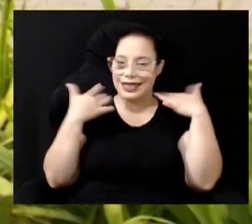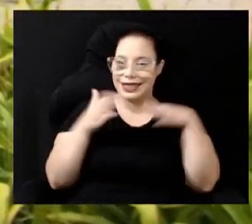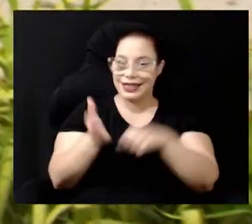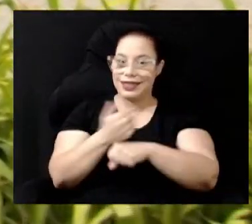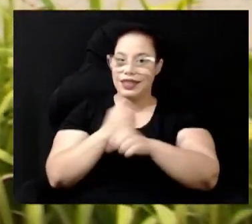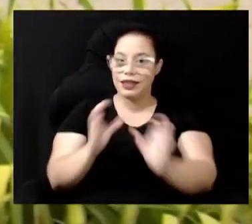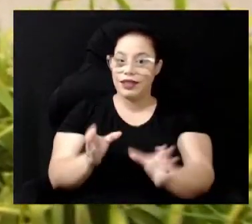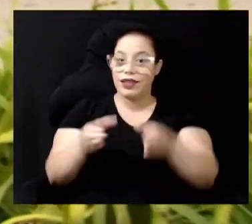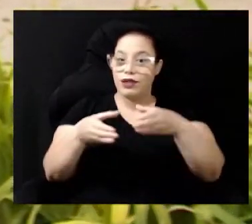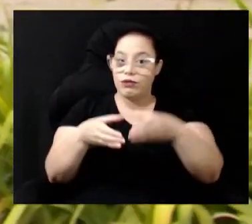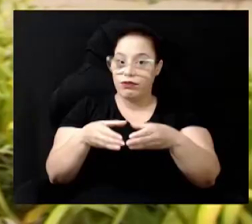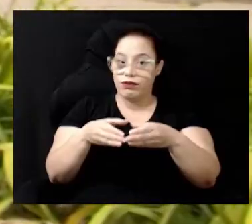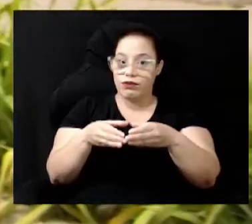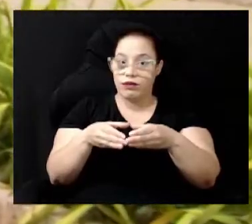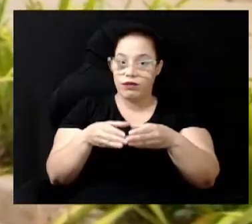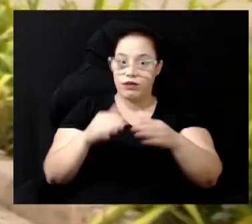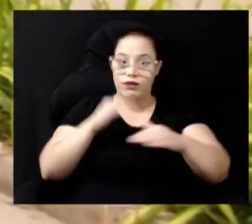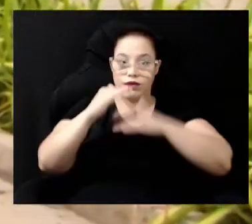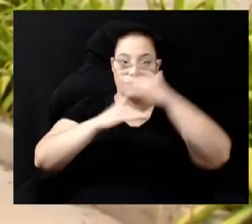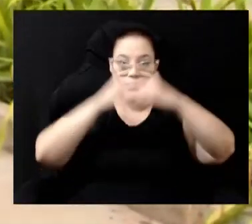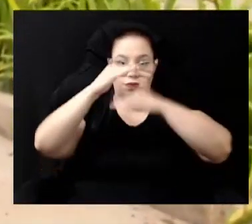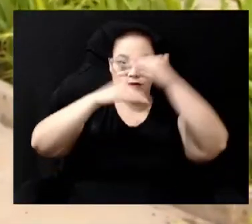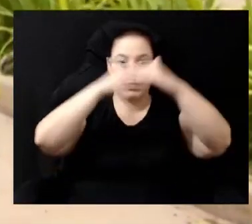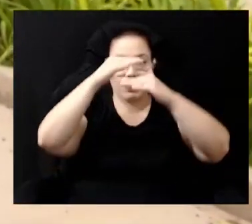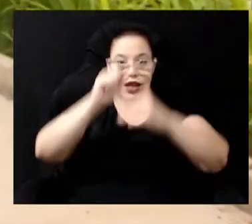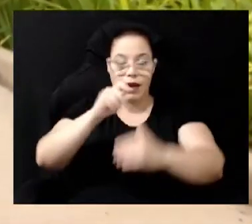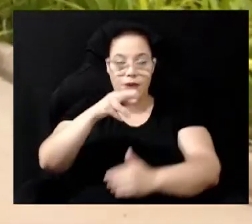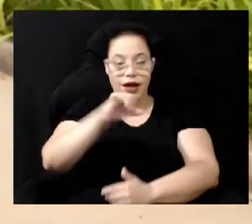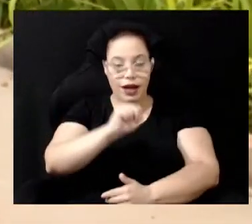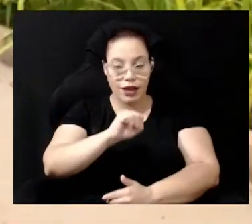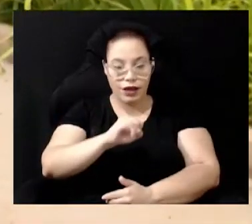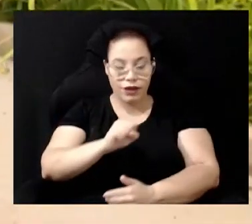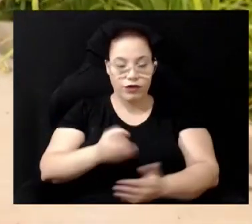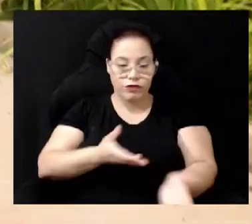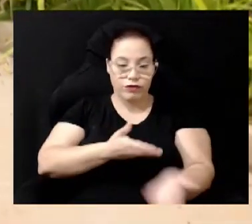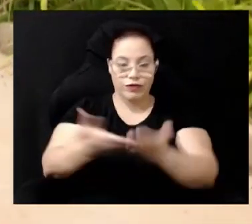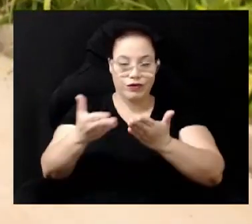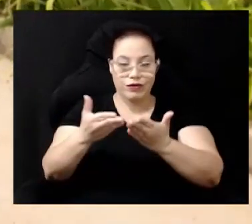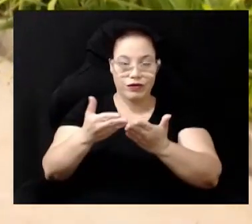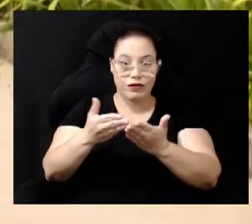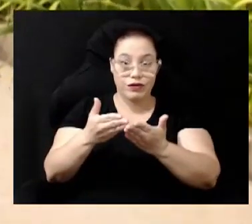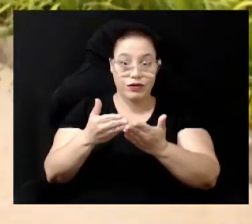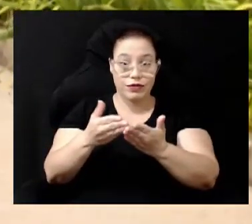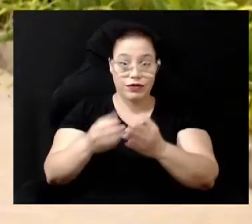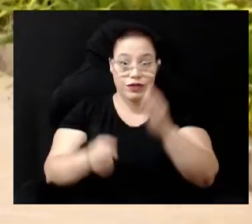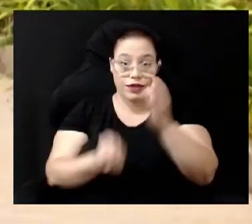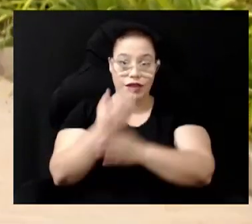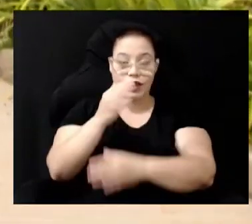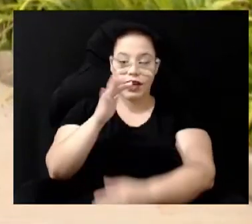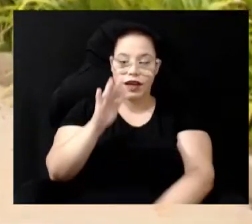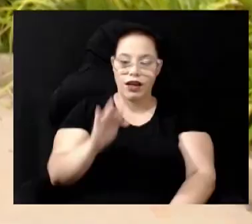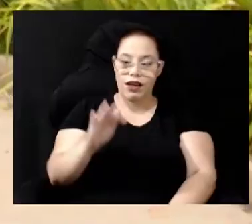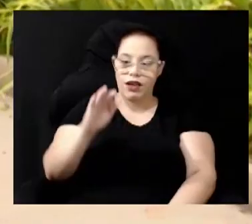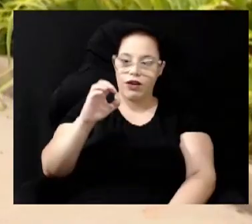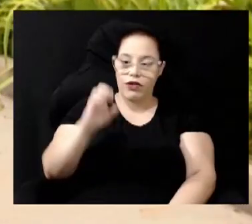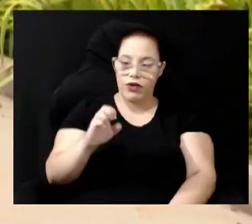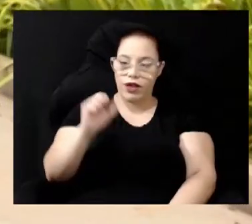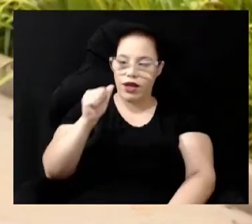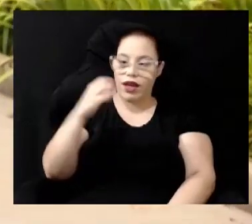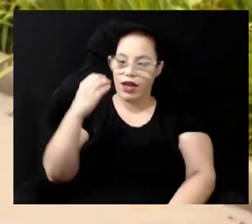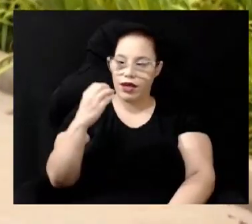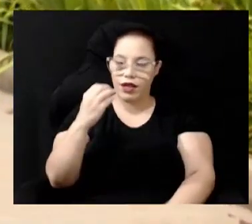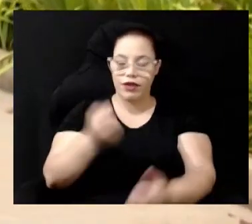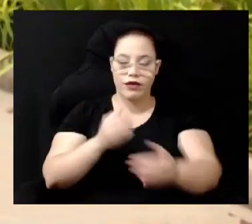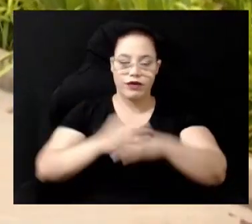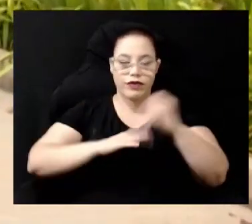é o Desenvolve Amarais uma iniciativa da Fundação FEAC que prevê ações em conjunto